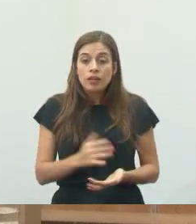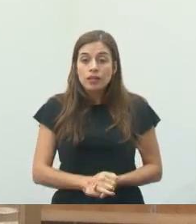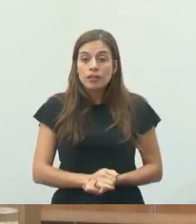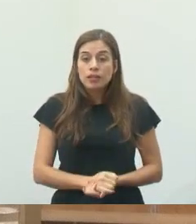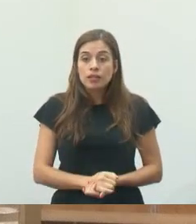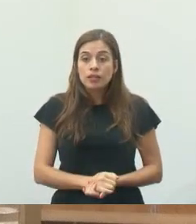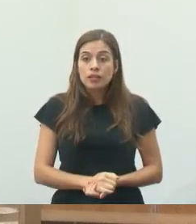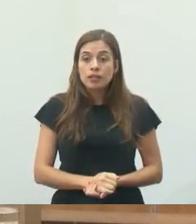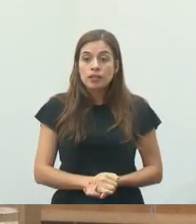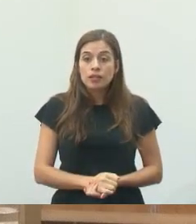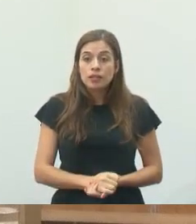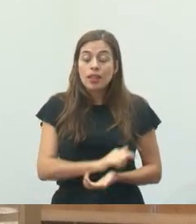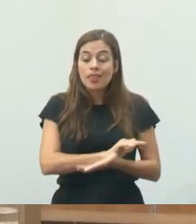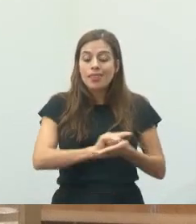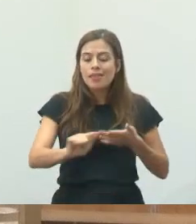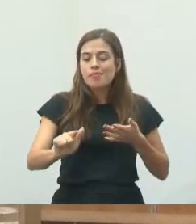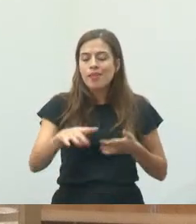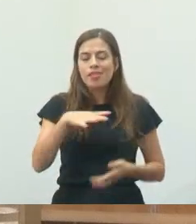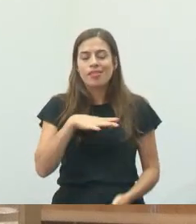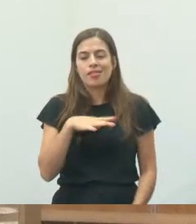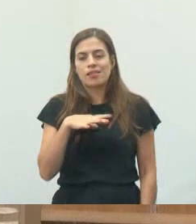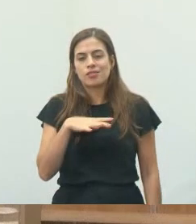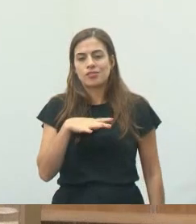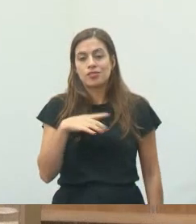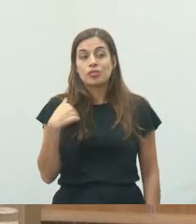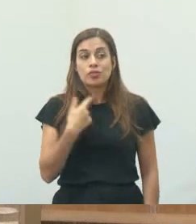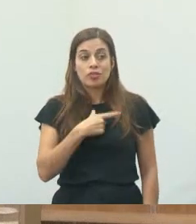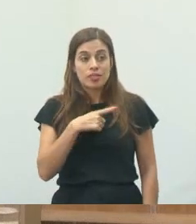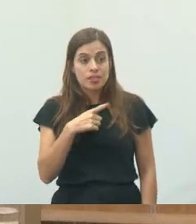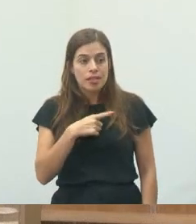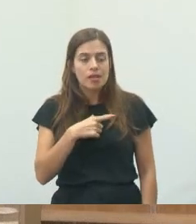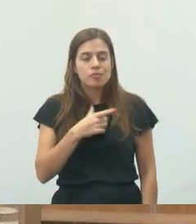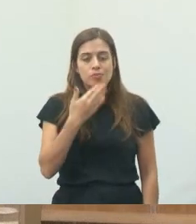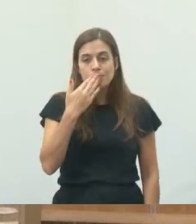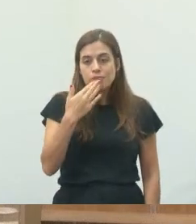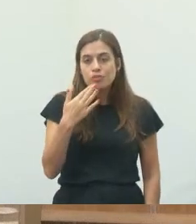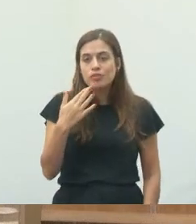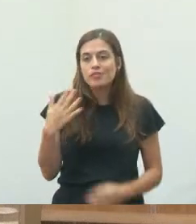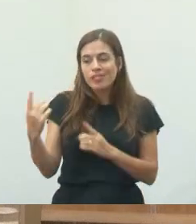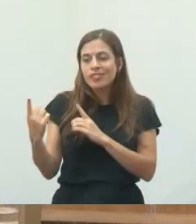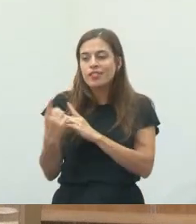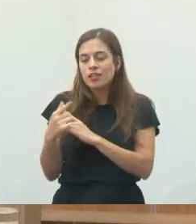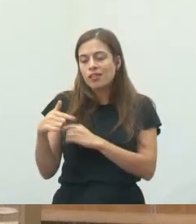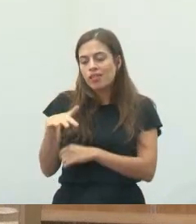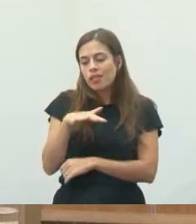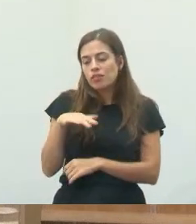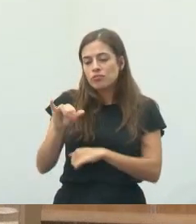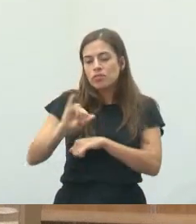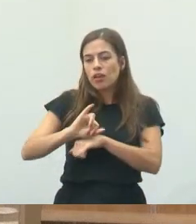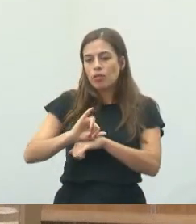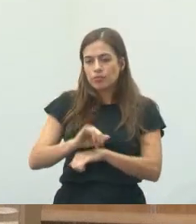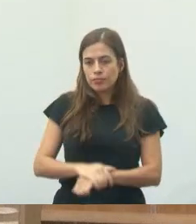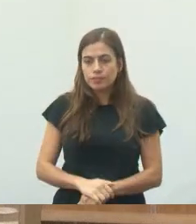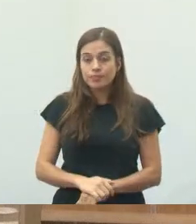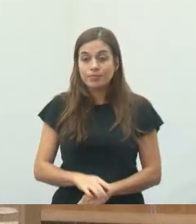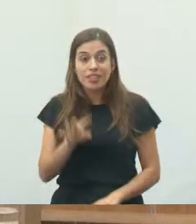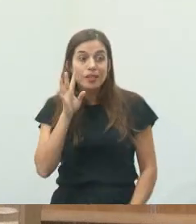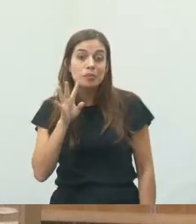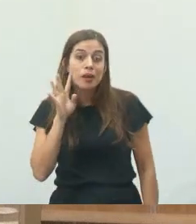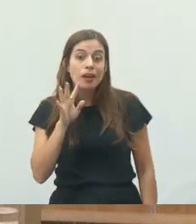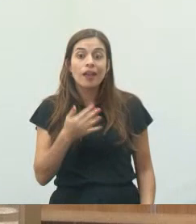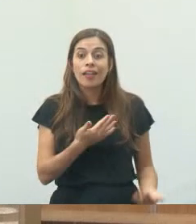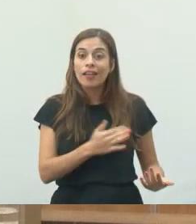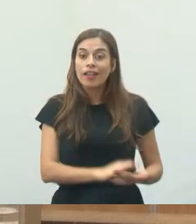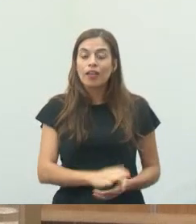limpeza urbana. Nós temos uma solicitação atendida aqui na região central. Olha que bacana.